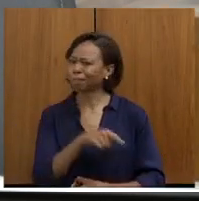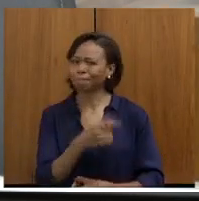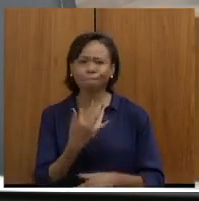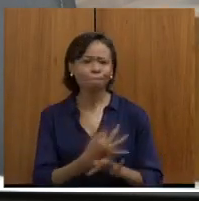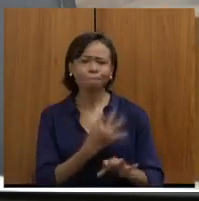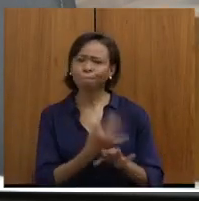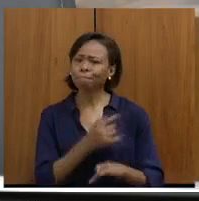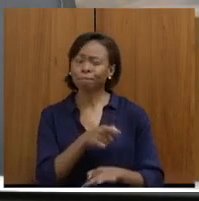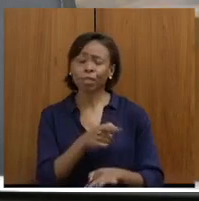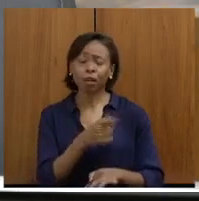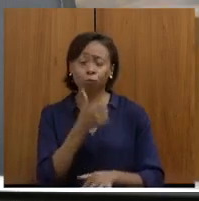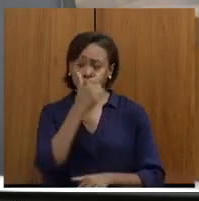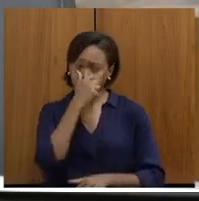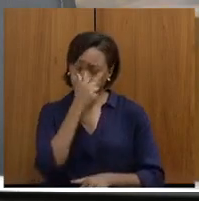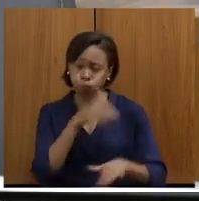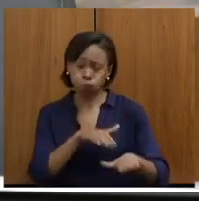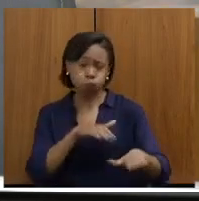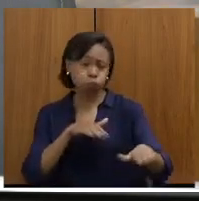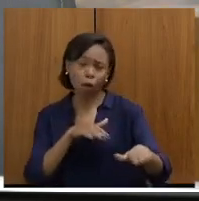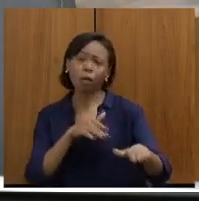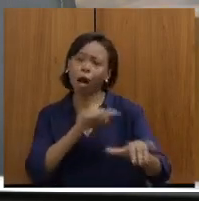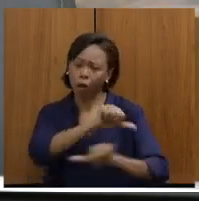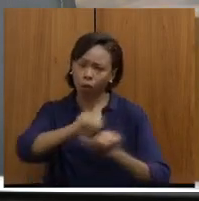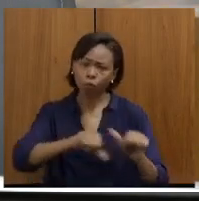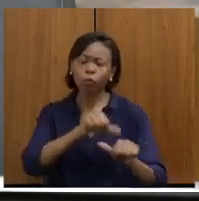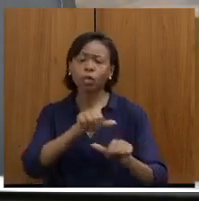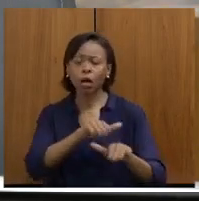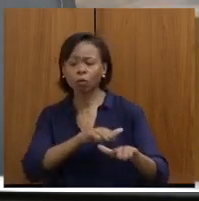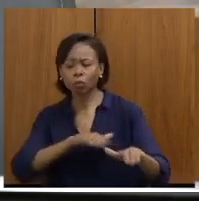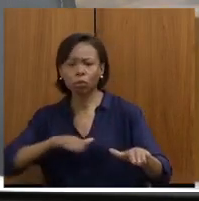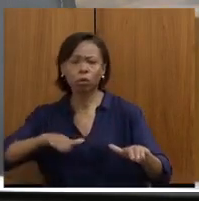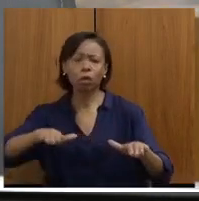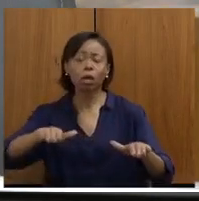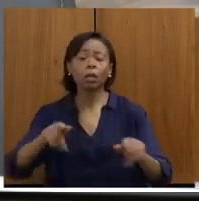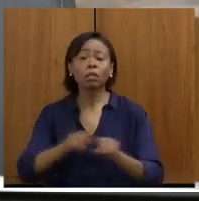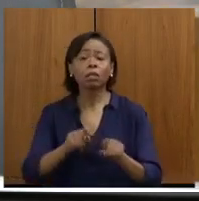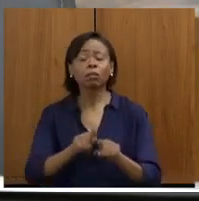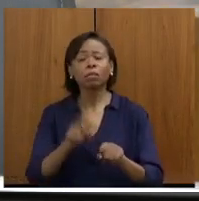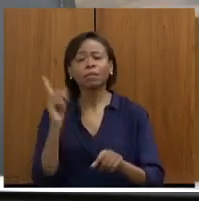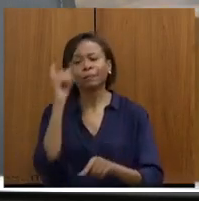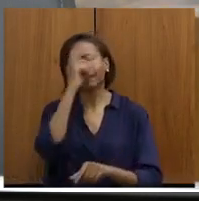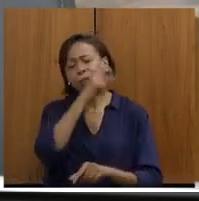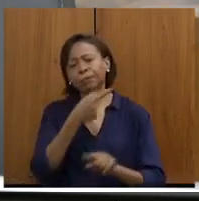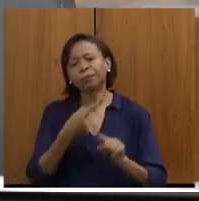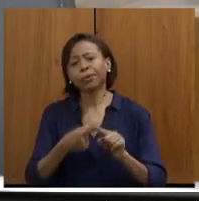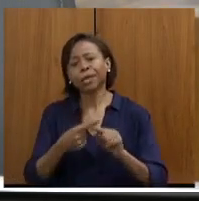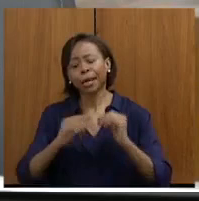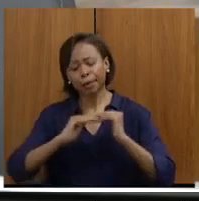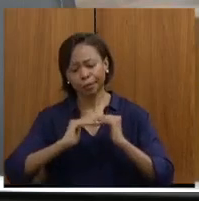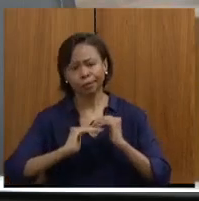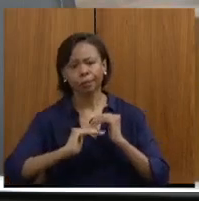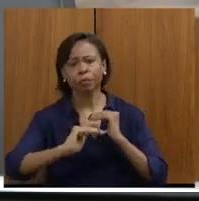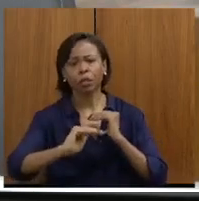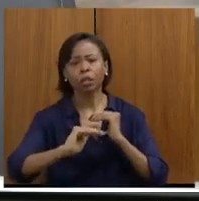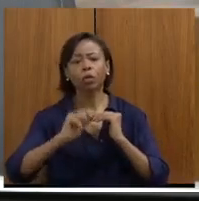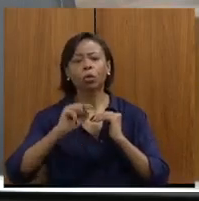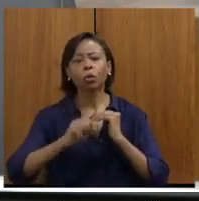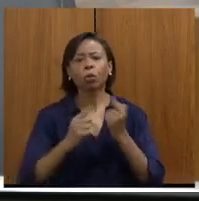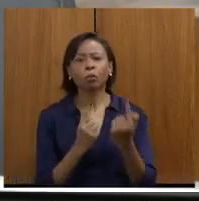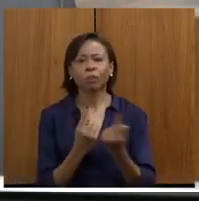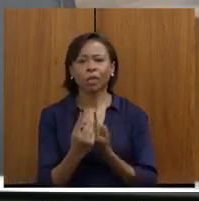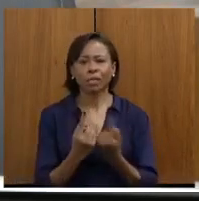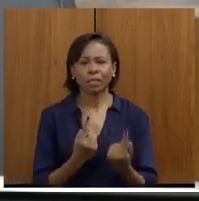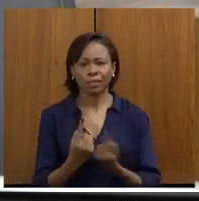Nós também temos uma outra necessidade lá, que é a pavimentação de uma estrada e